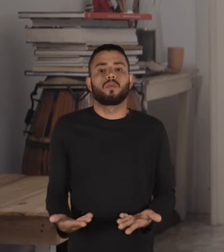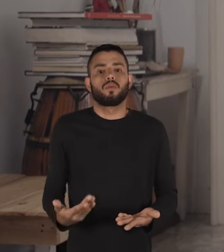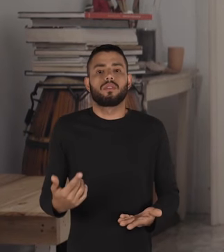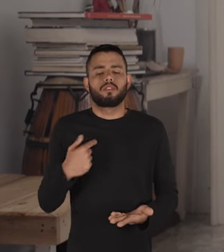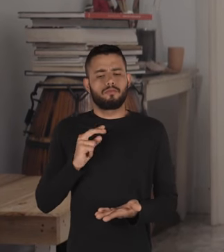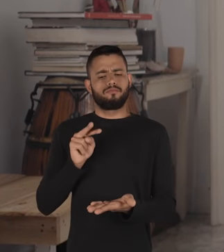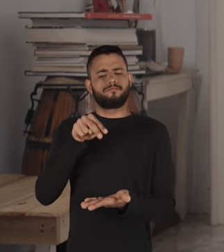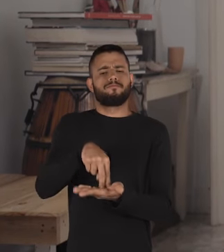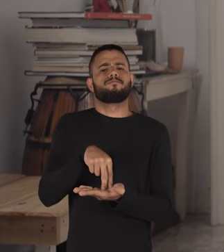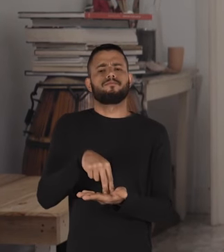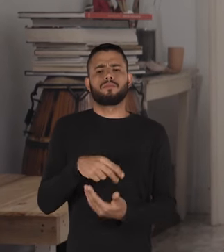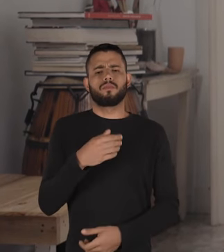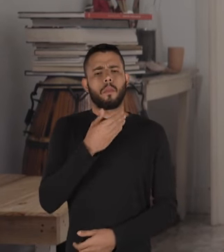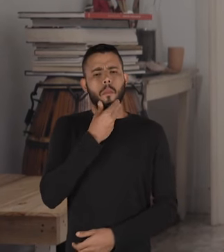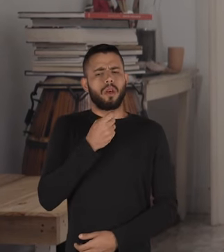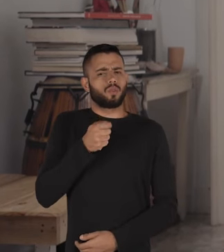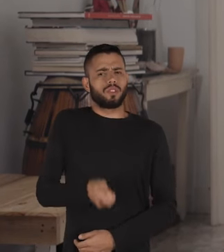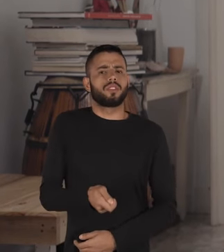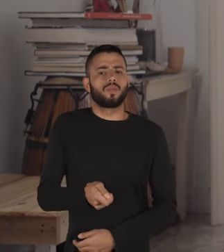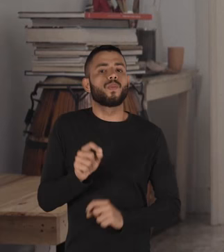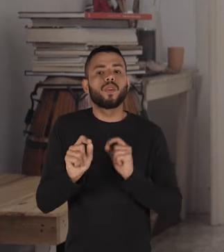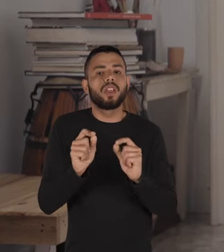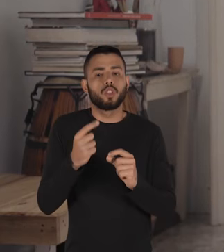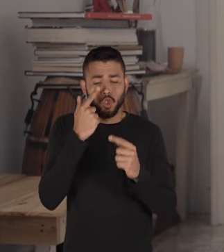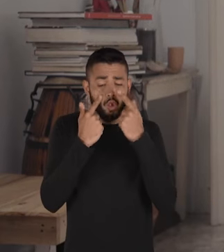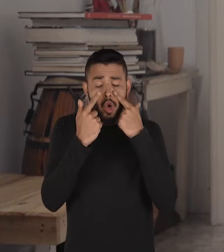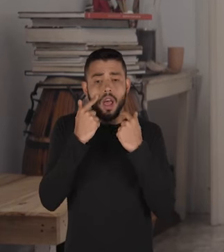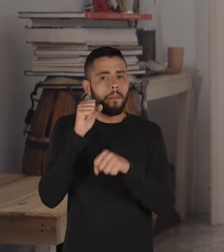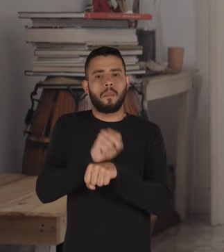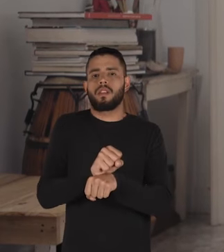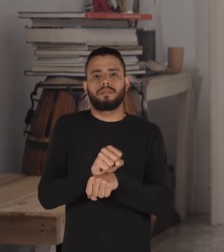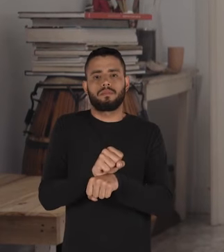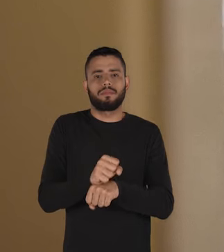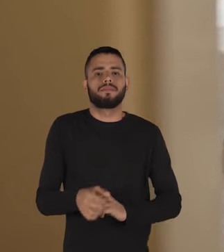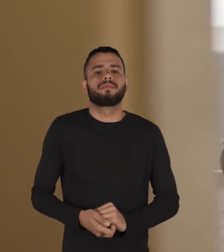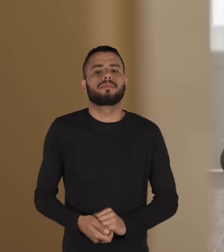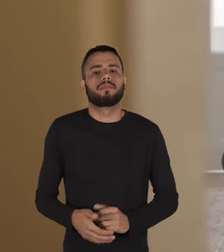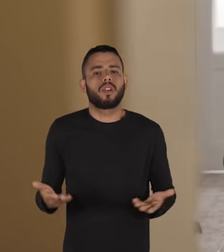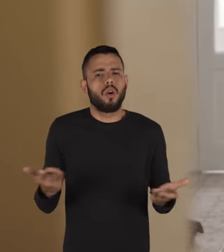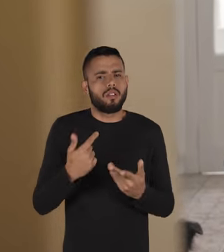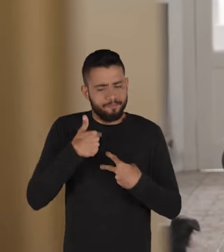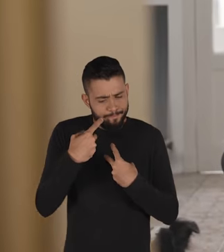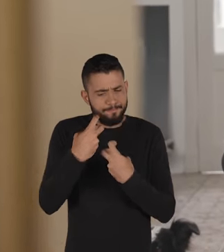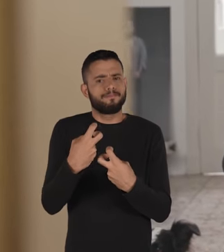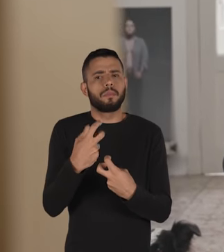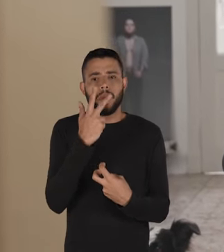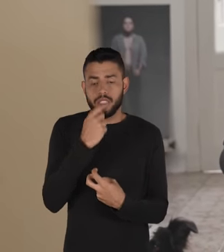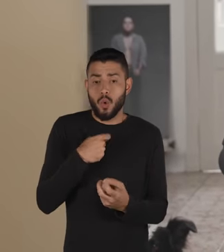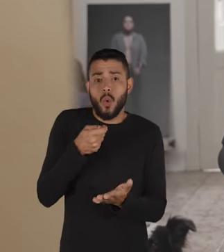masculinidade foi eu parei de chorar. Eu me vejo